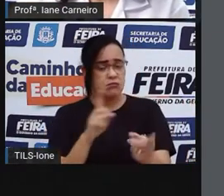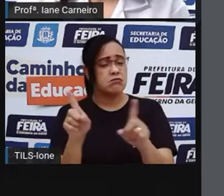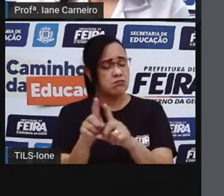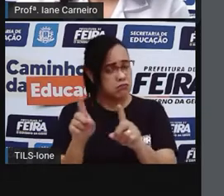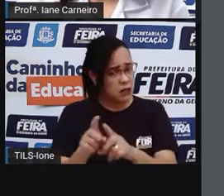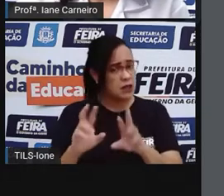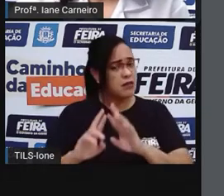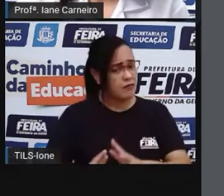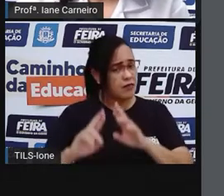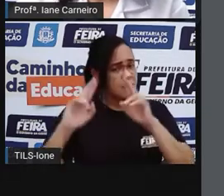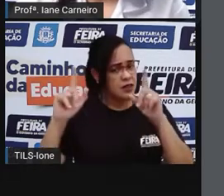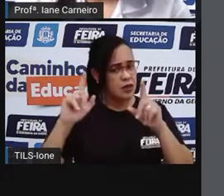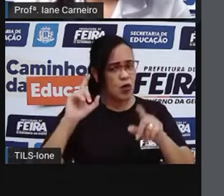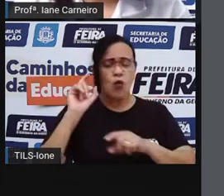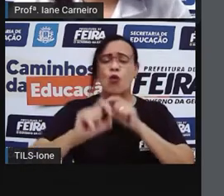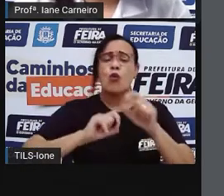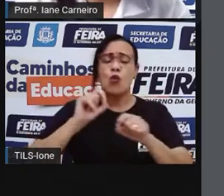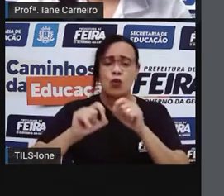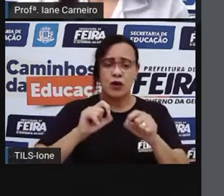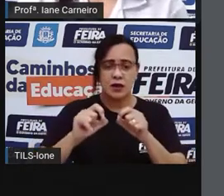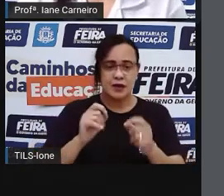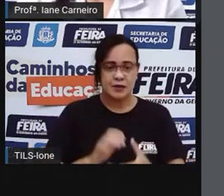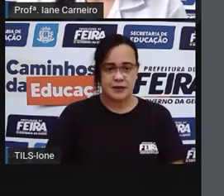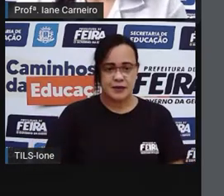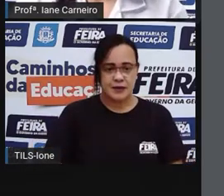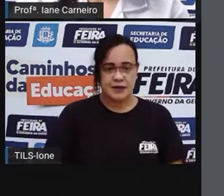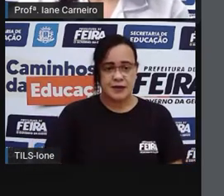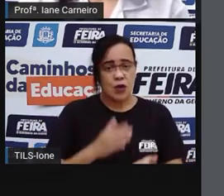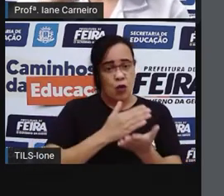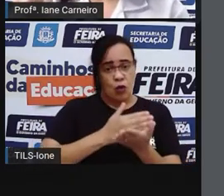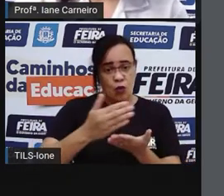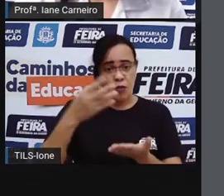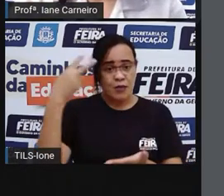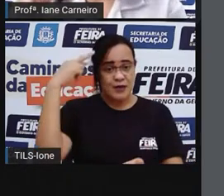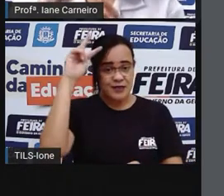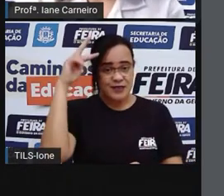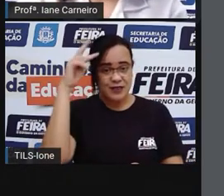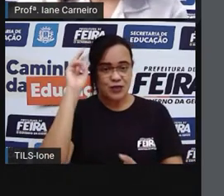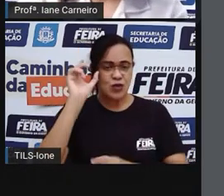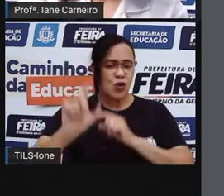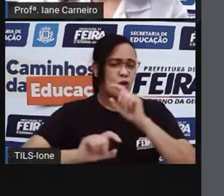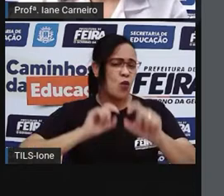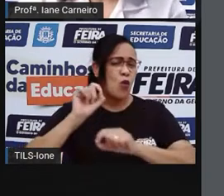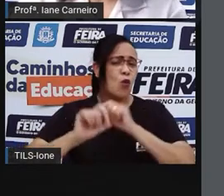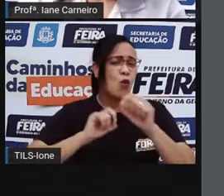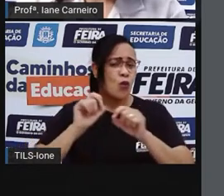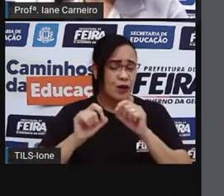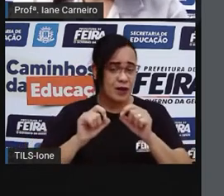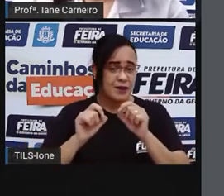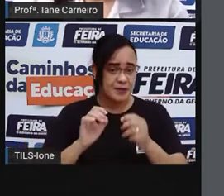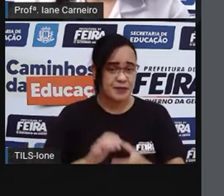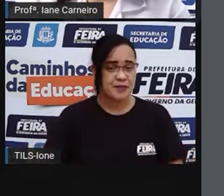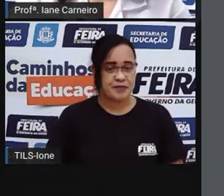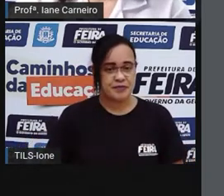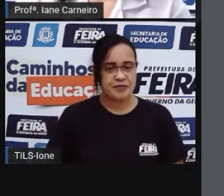prova vai botar aqui lá no início, para a gente ver direitinho o que é que tem de igual, o que é que tem de diferente. Tá certo?